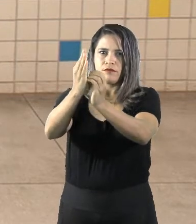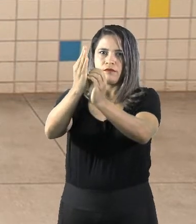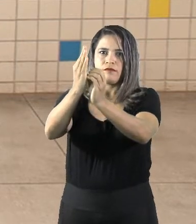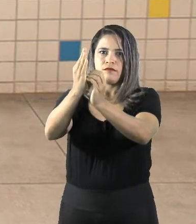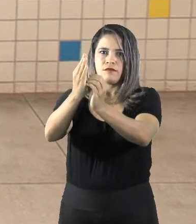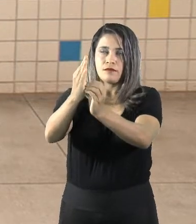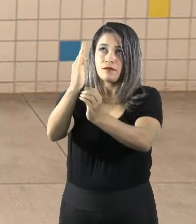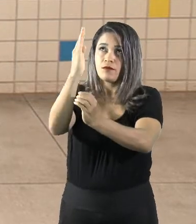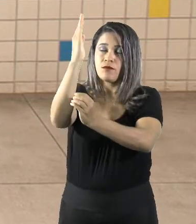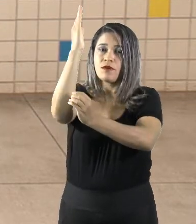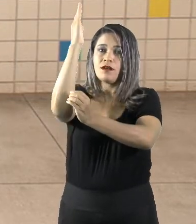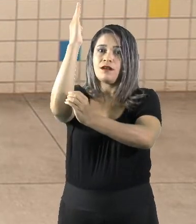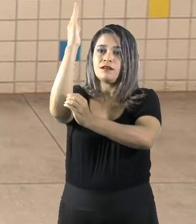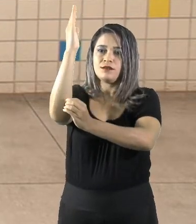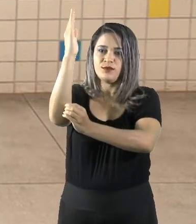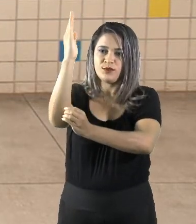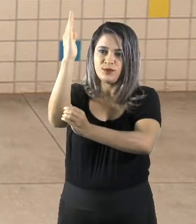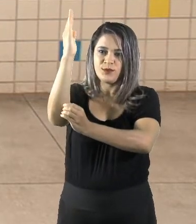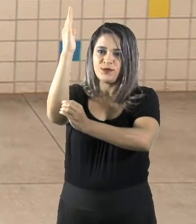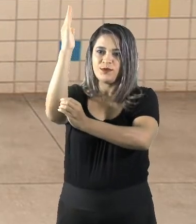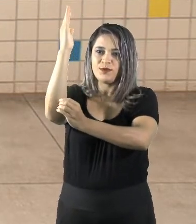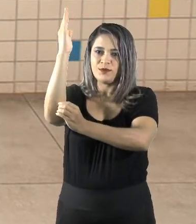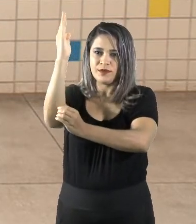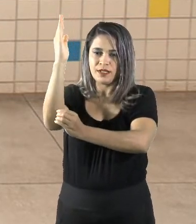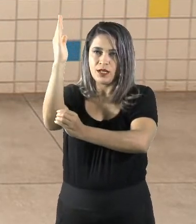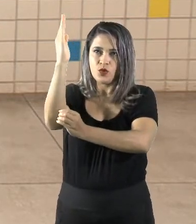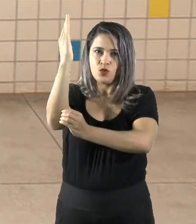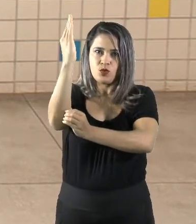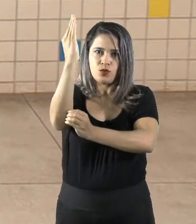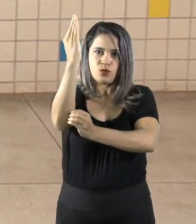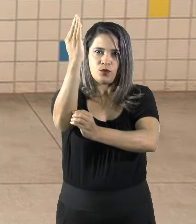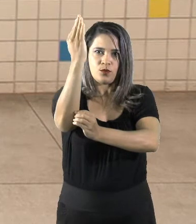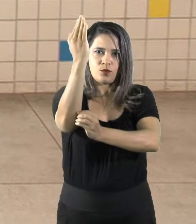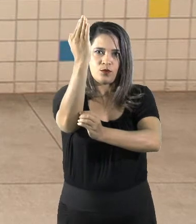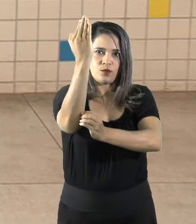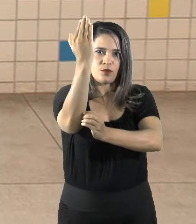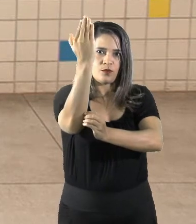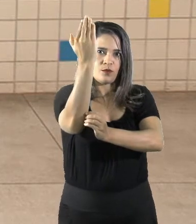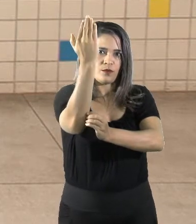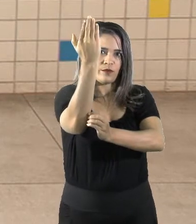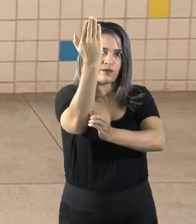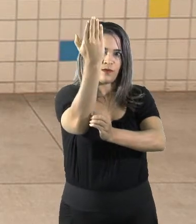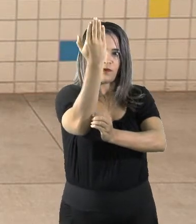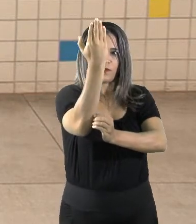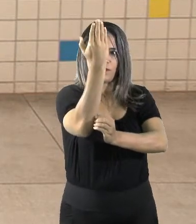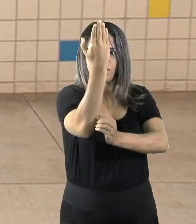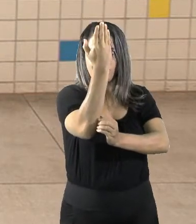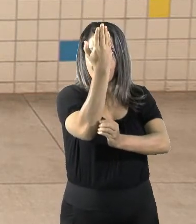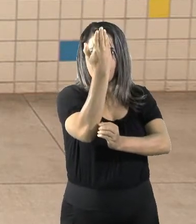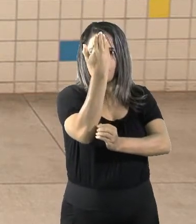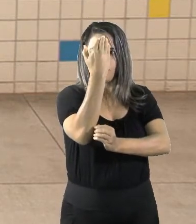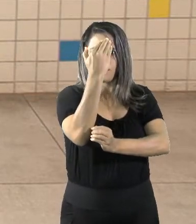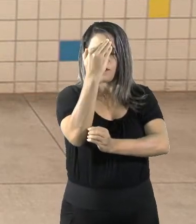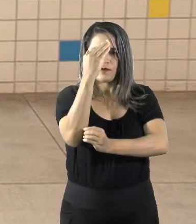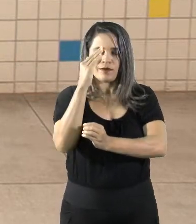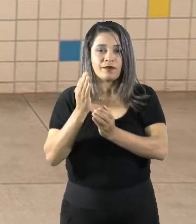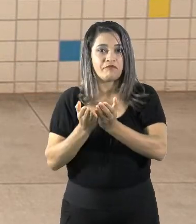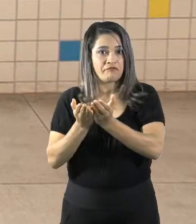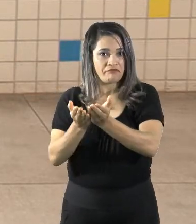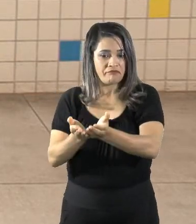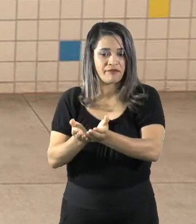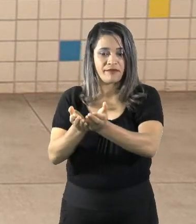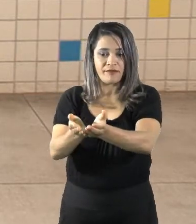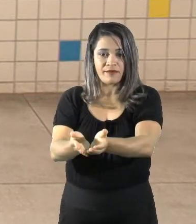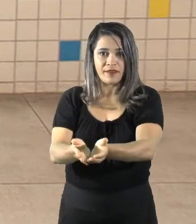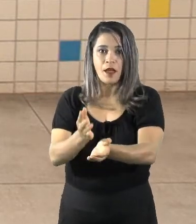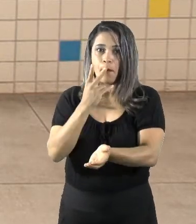mastro. Então, se ele estava indo girando, ele estava entrando em torno do giro, né? Da concavidade da Terra, então